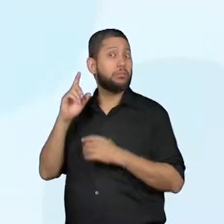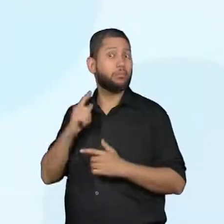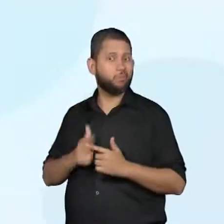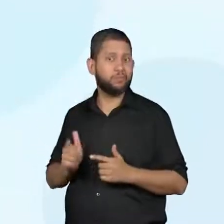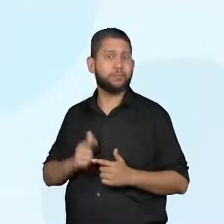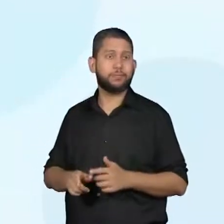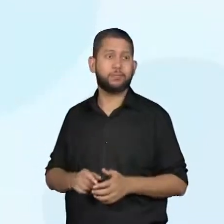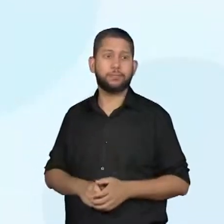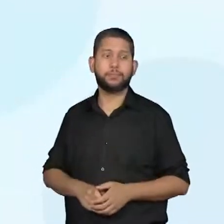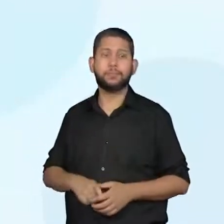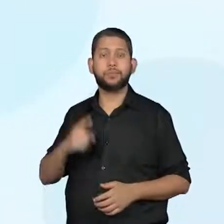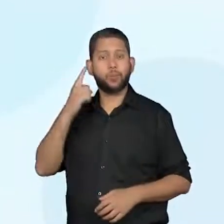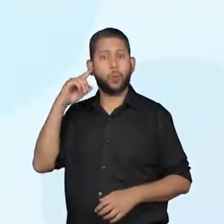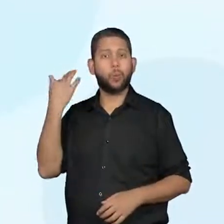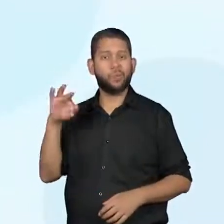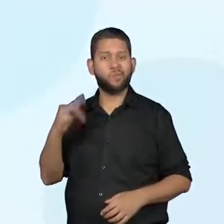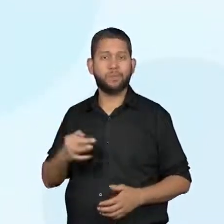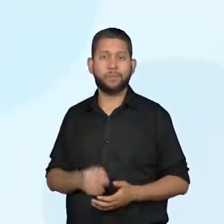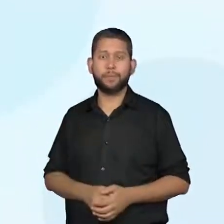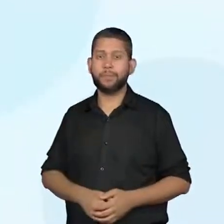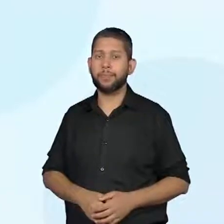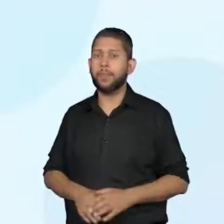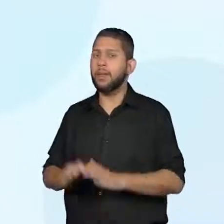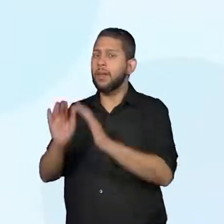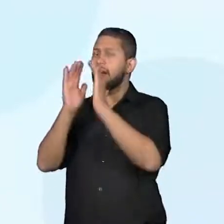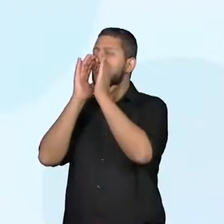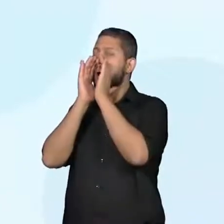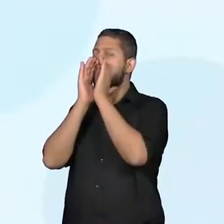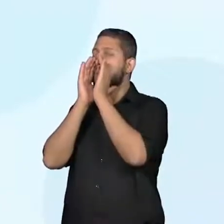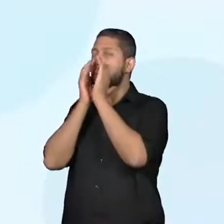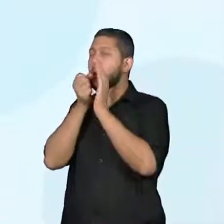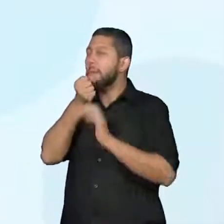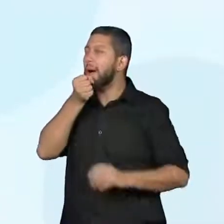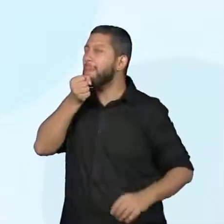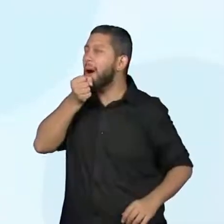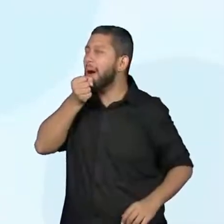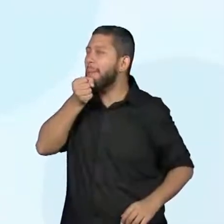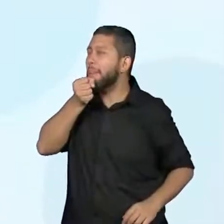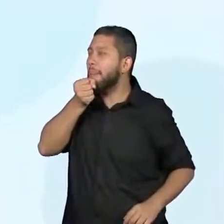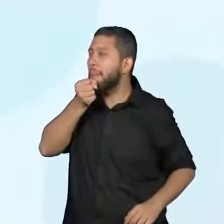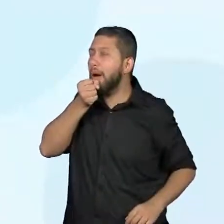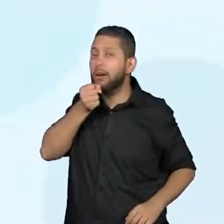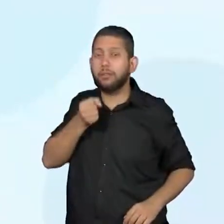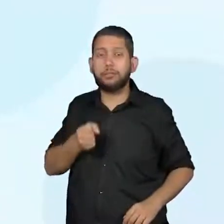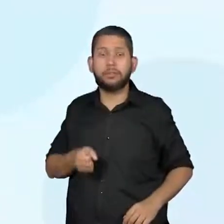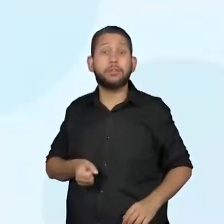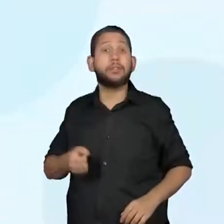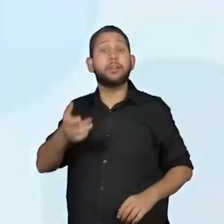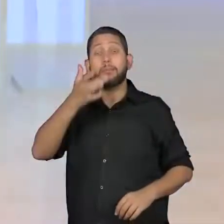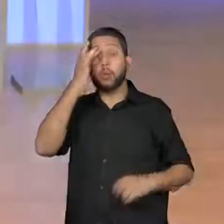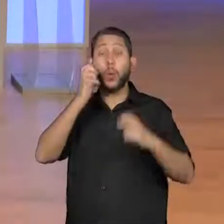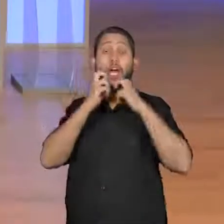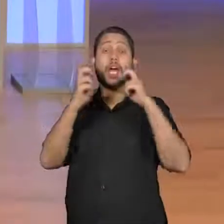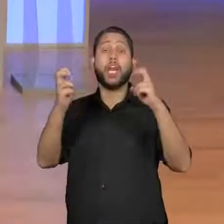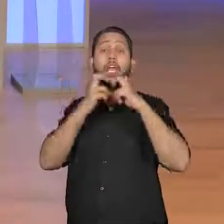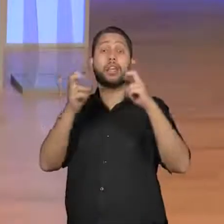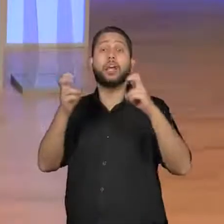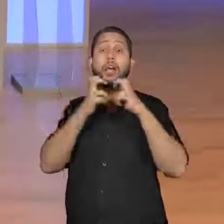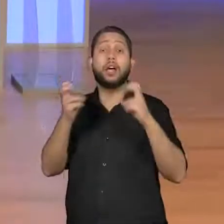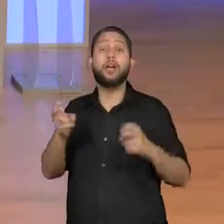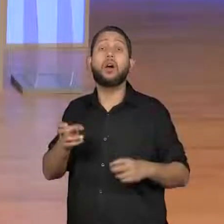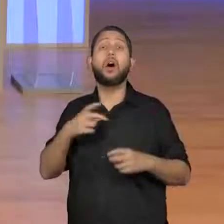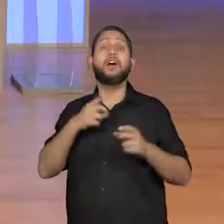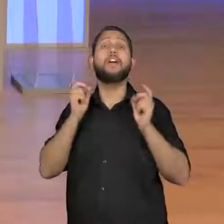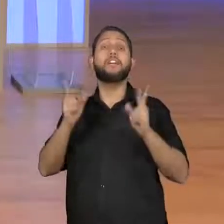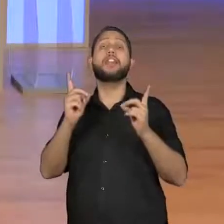e o megafone? E o megafone. Esse também faz um barulhão. Olha o carro do ovo passando, olha o carro do ovo